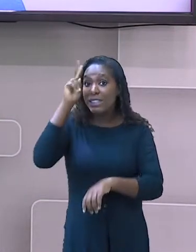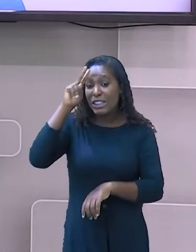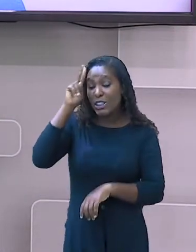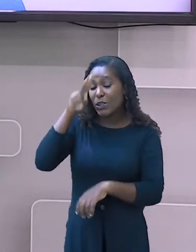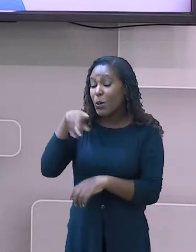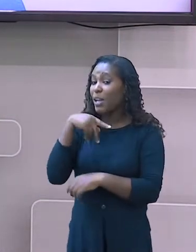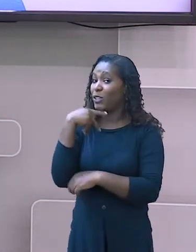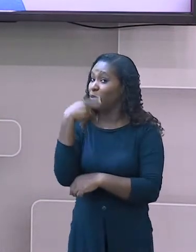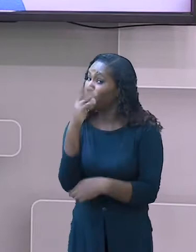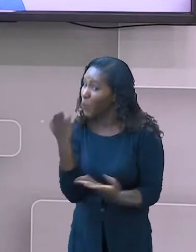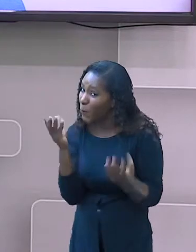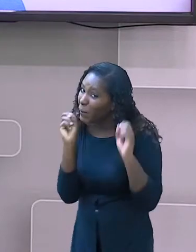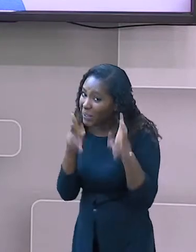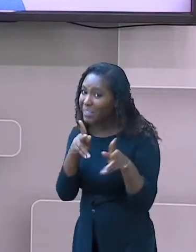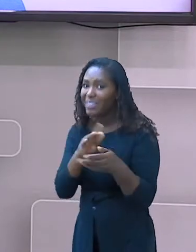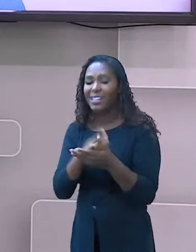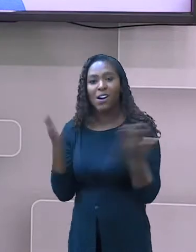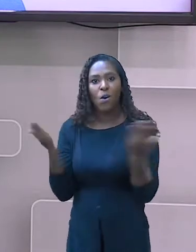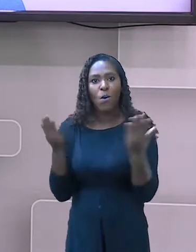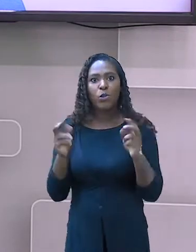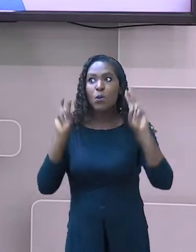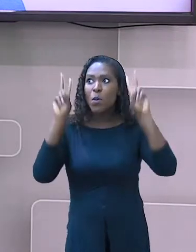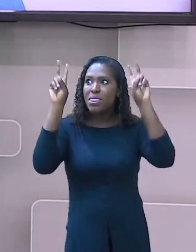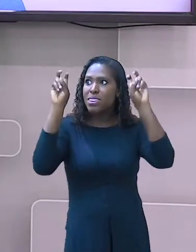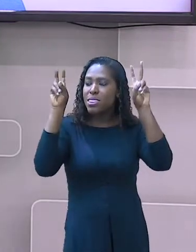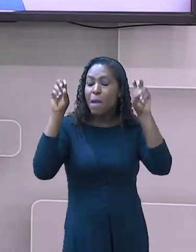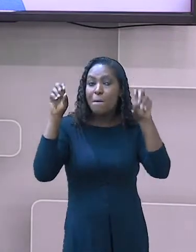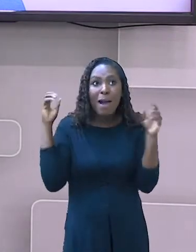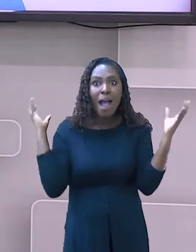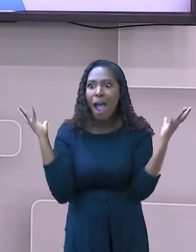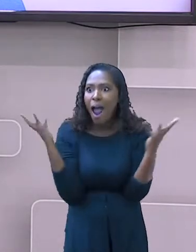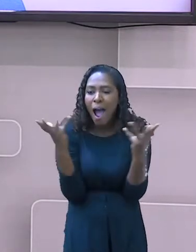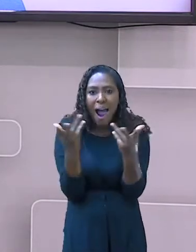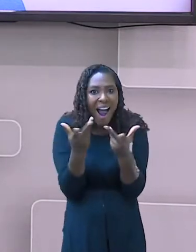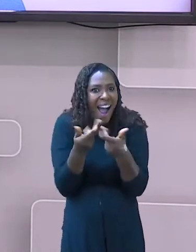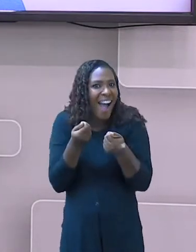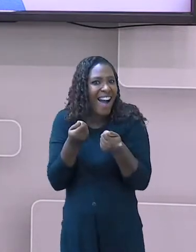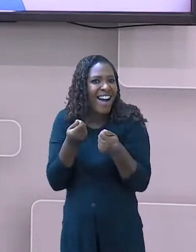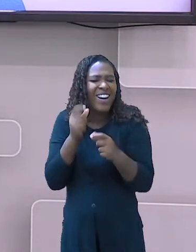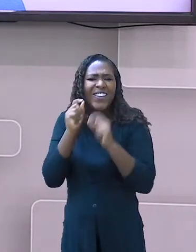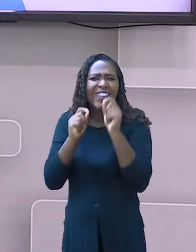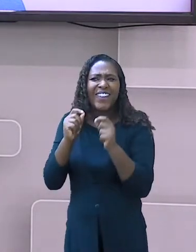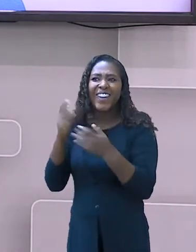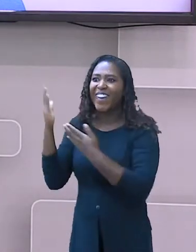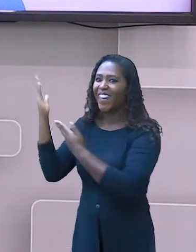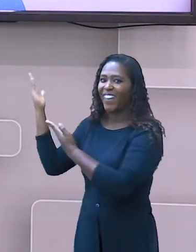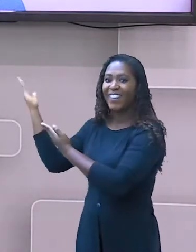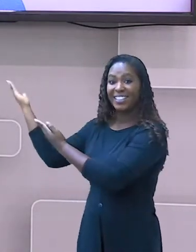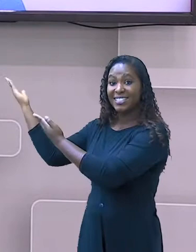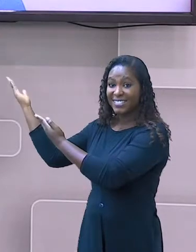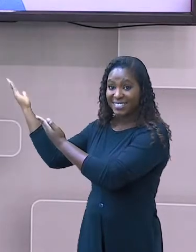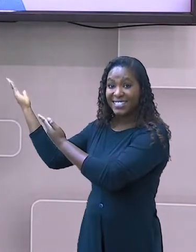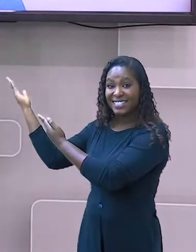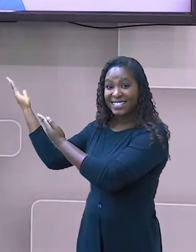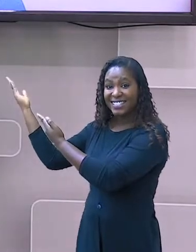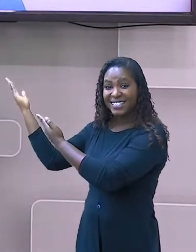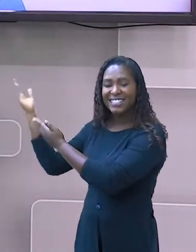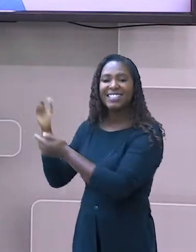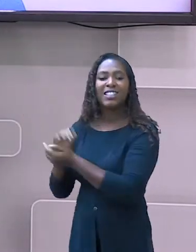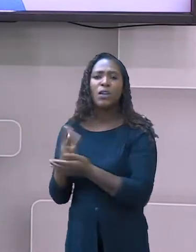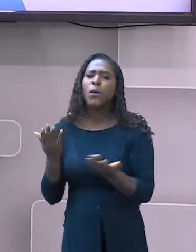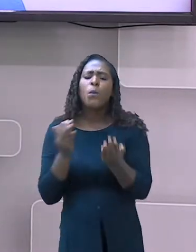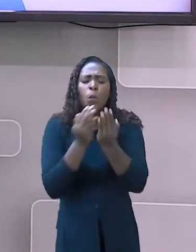um tema delicioso sobre as grandes navegações e vamos